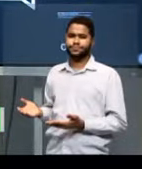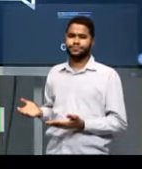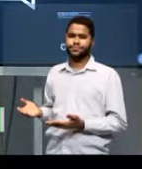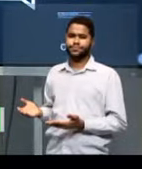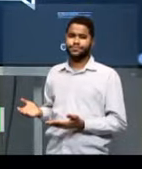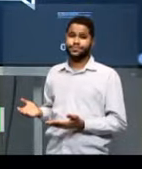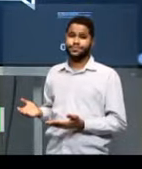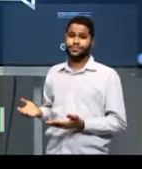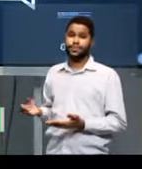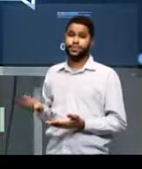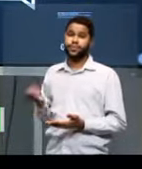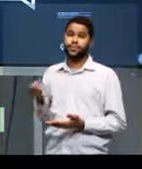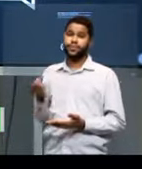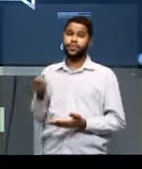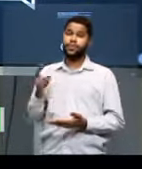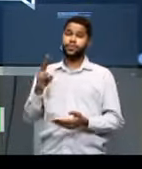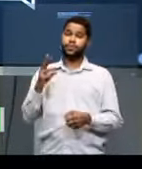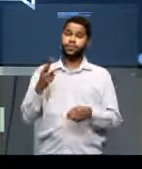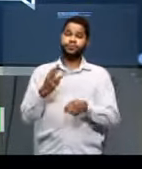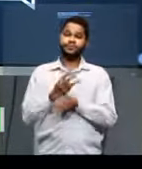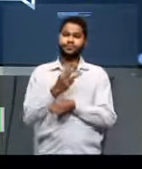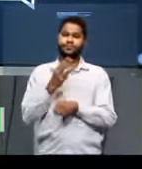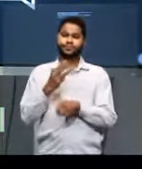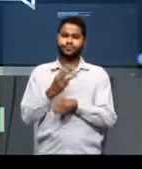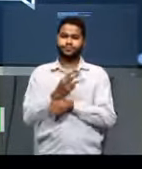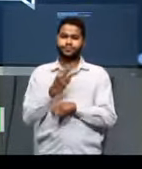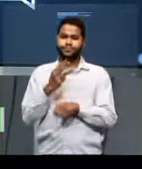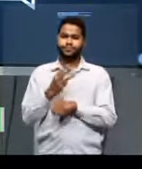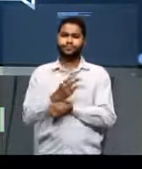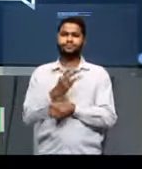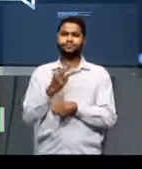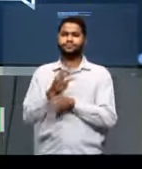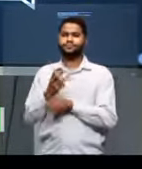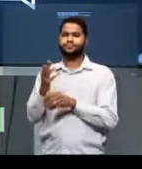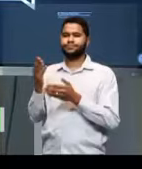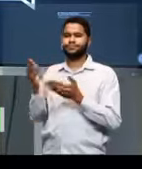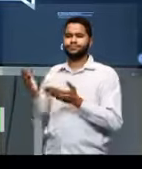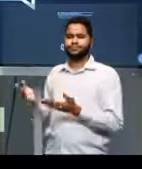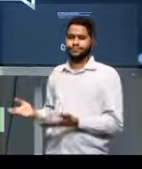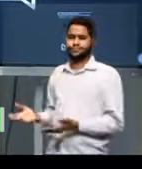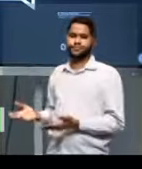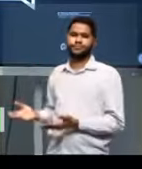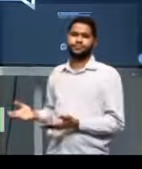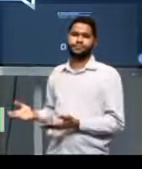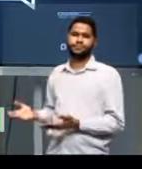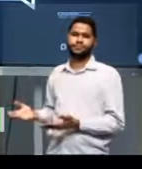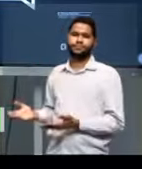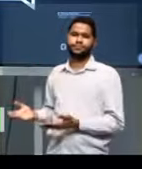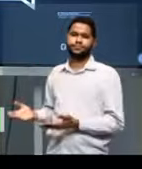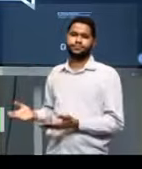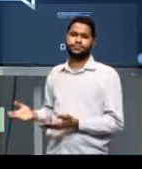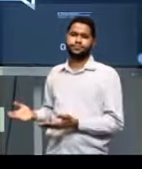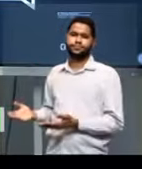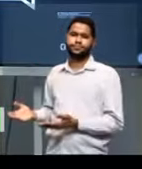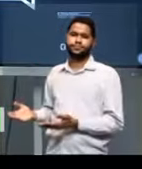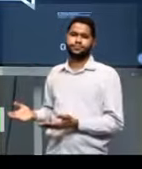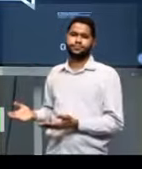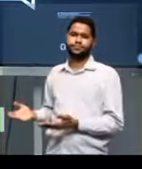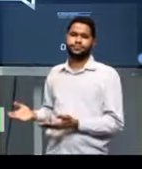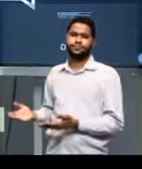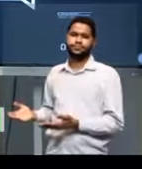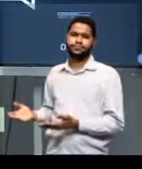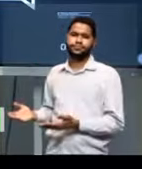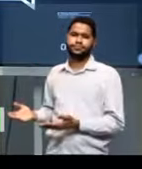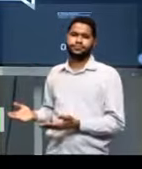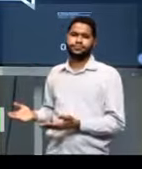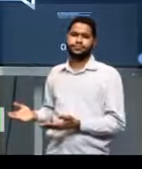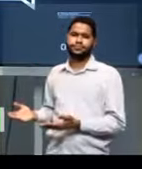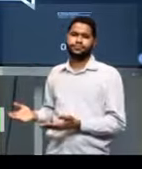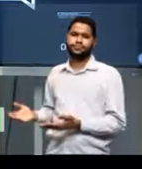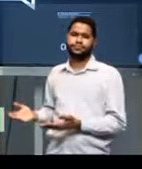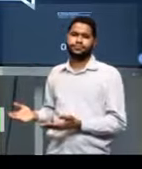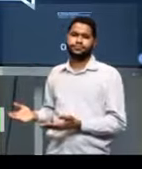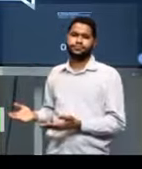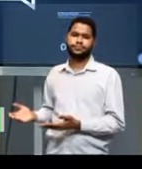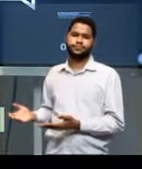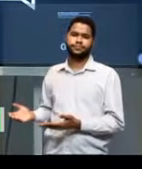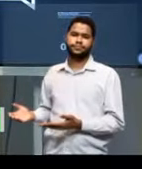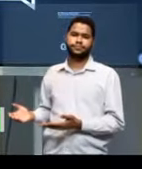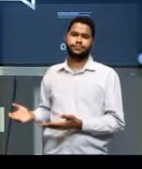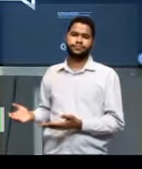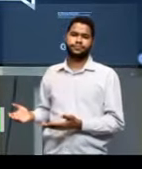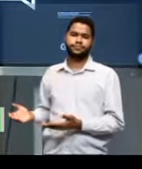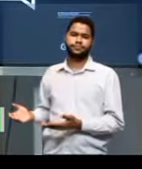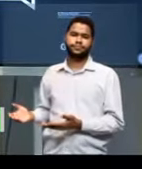-3009 ou enviar uma mensagem para o nosso WhatsApp no número 31-982